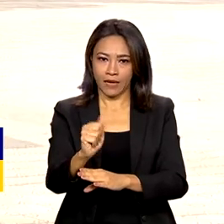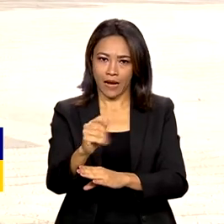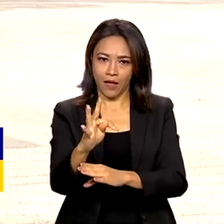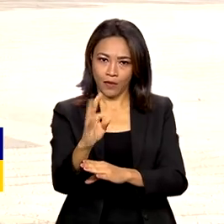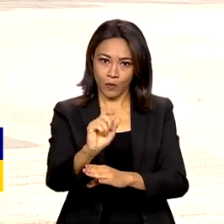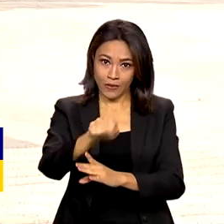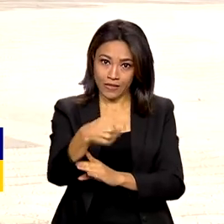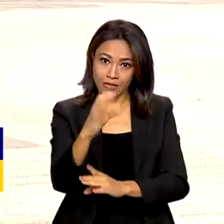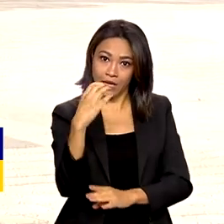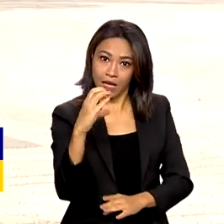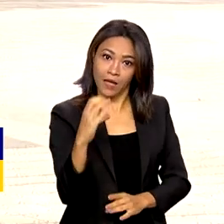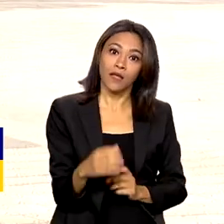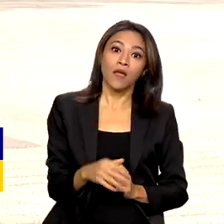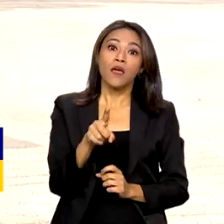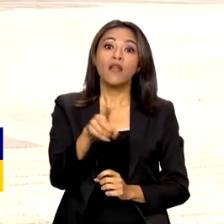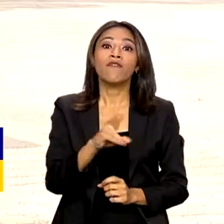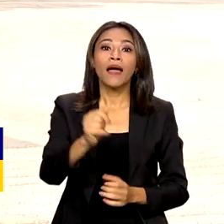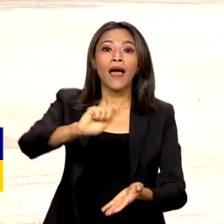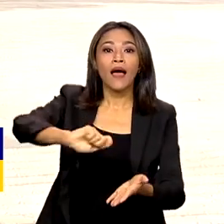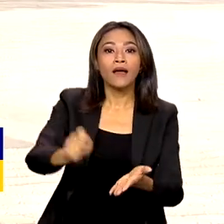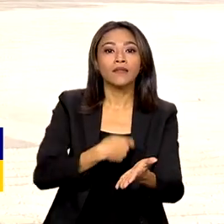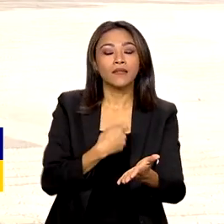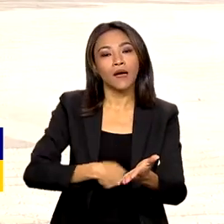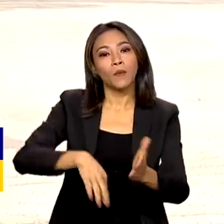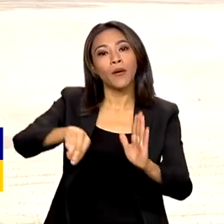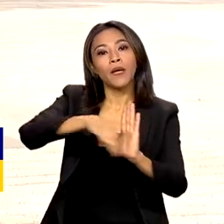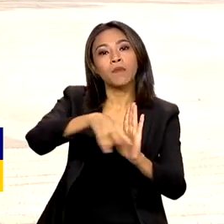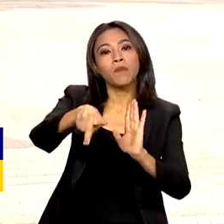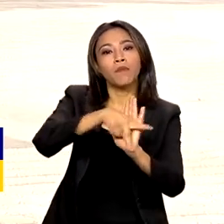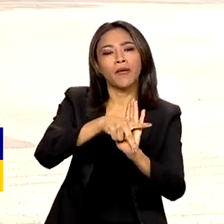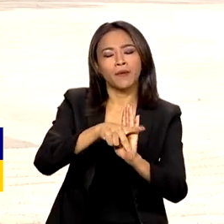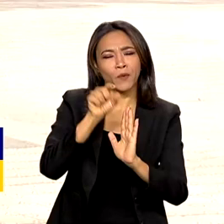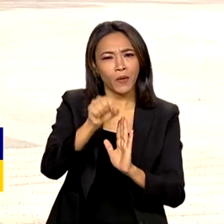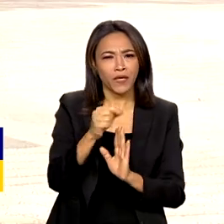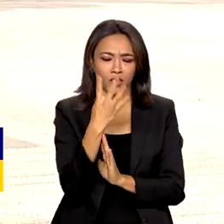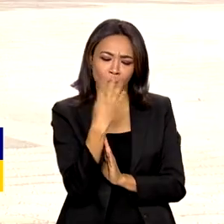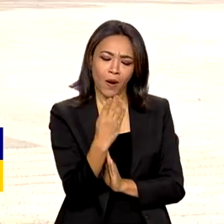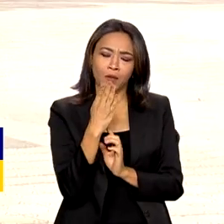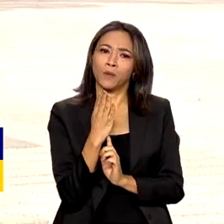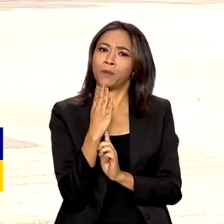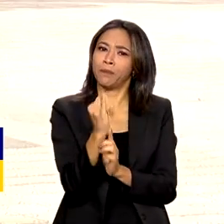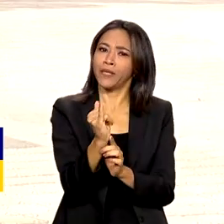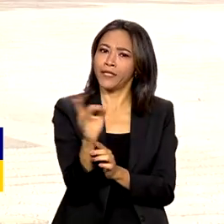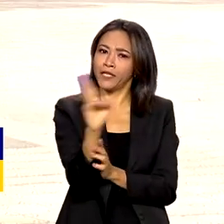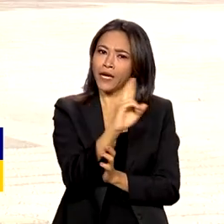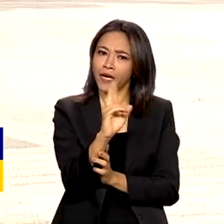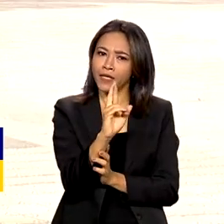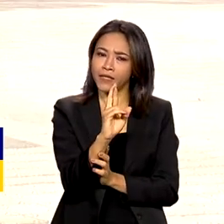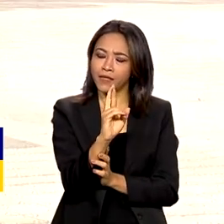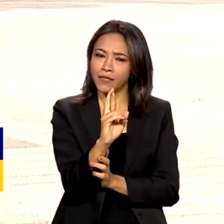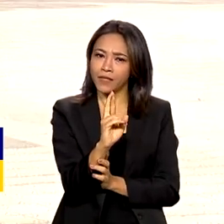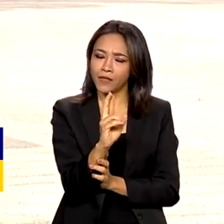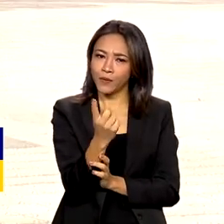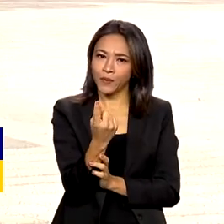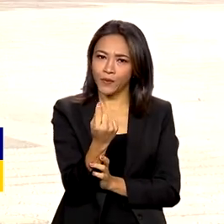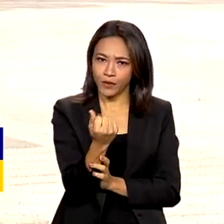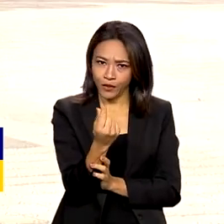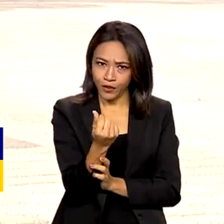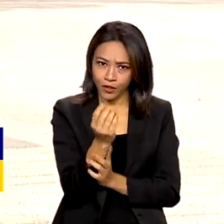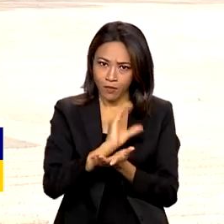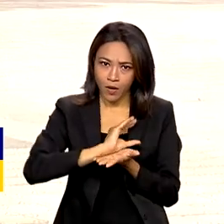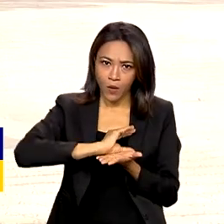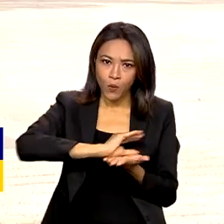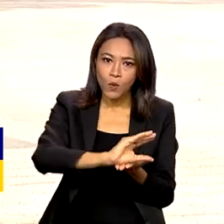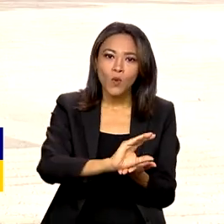provisória que vai colocar esse aporte de 4 bilhões de reais para a retomada das